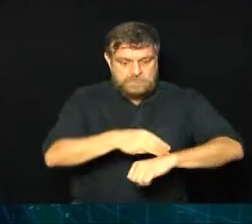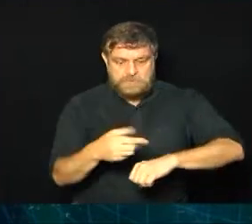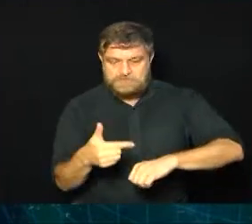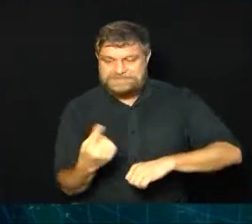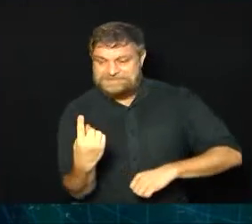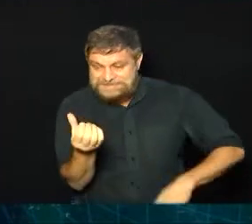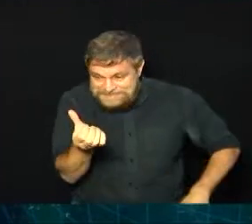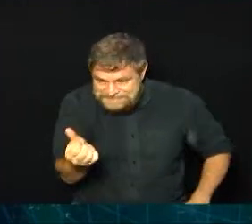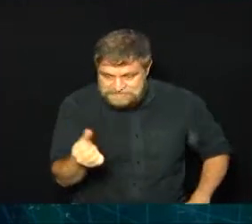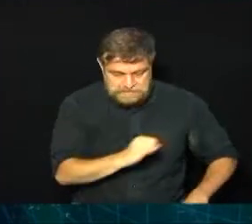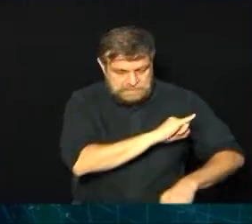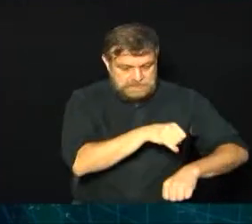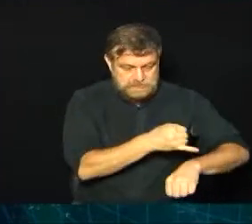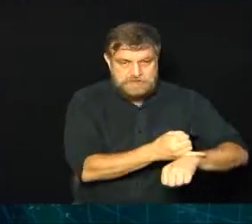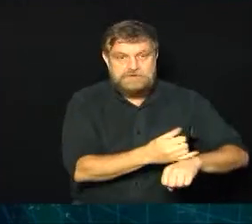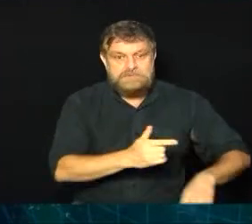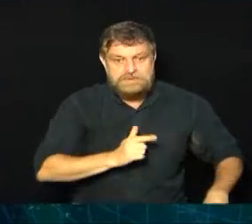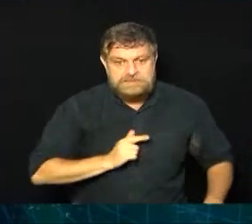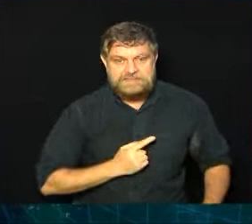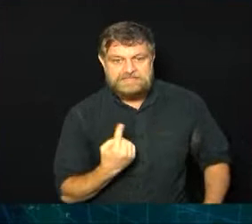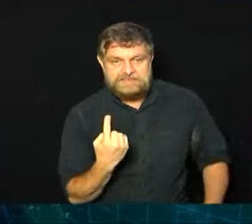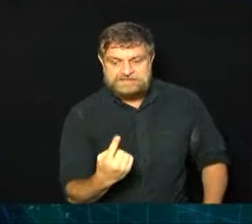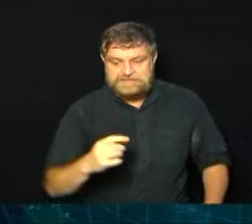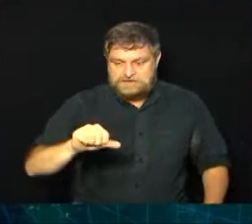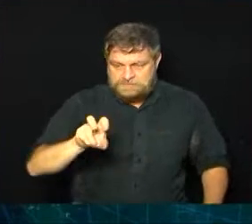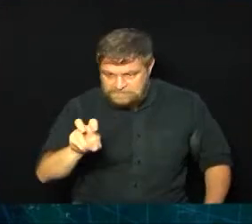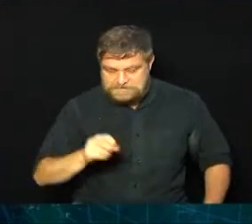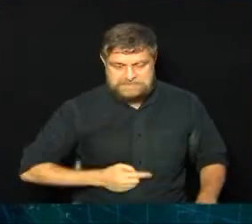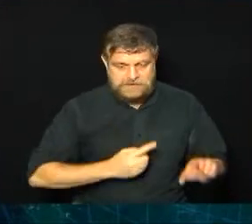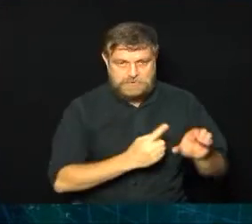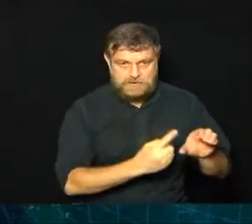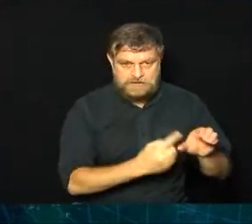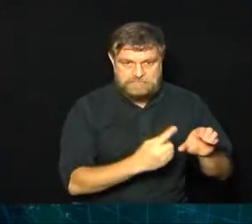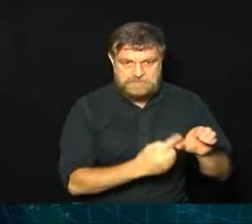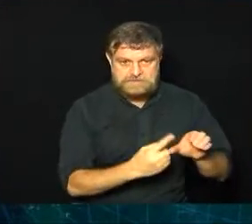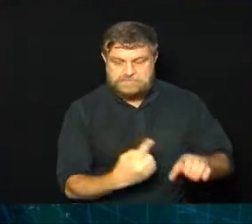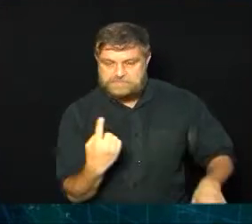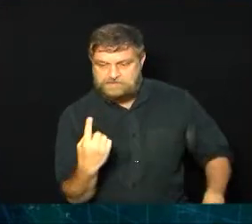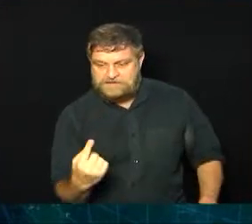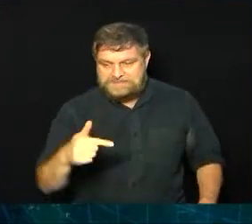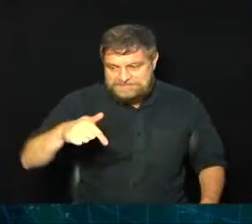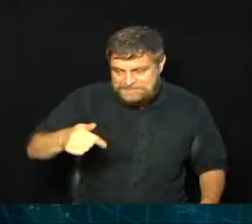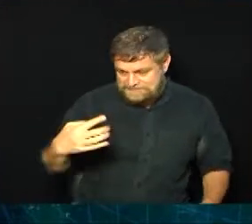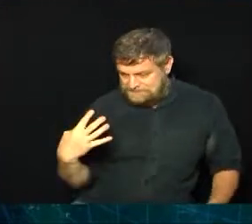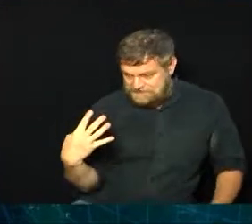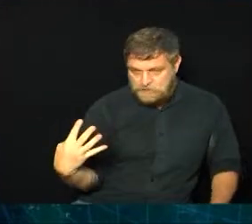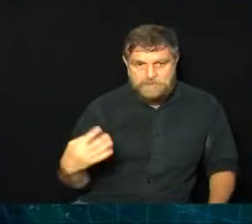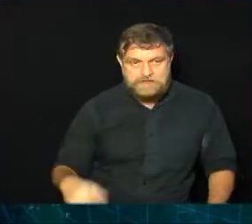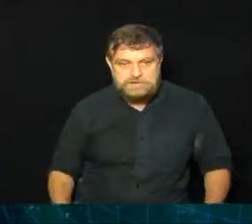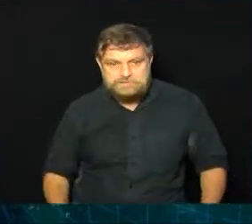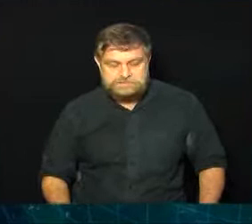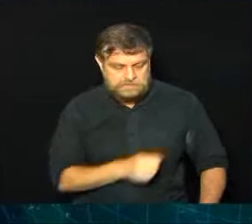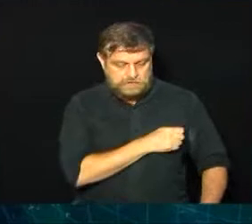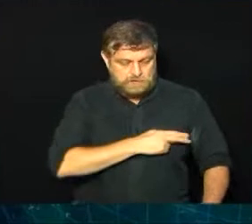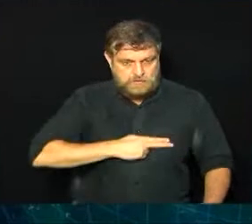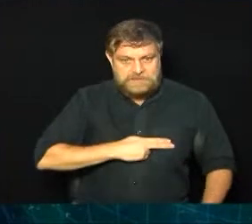Jaguariúna também tem 195, Cosmópolis, 174 mortes, Artur